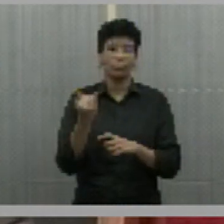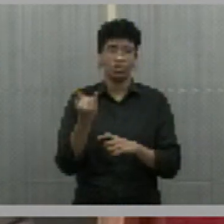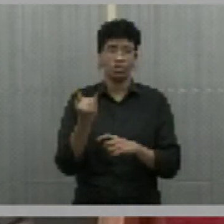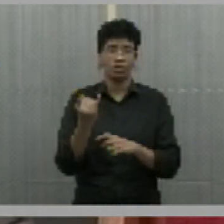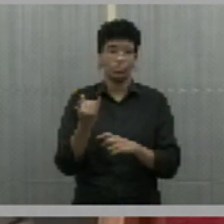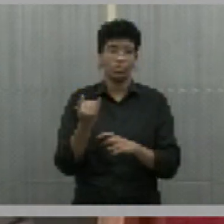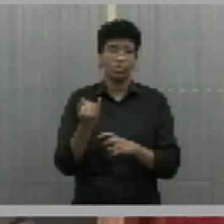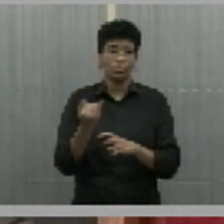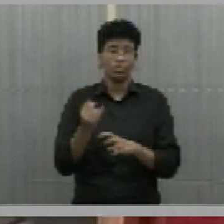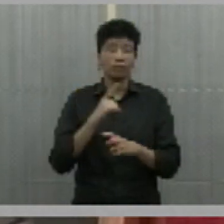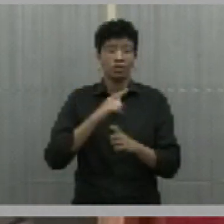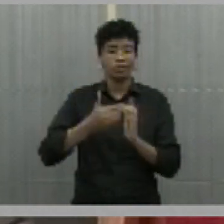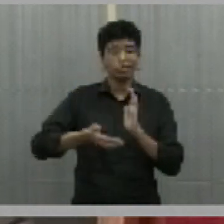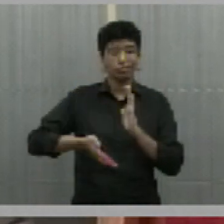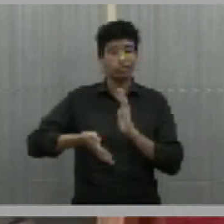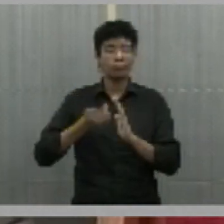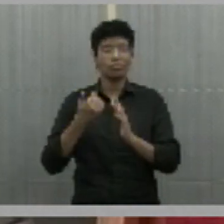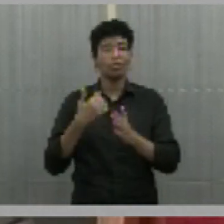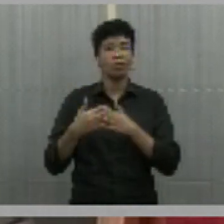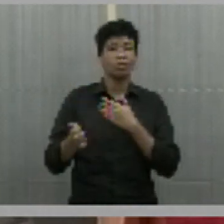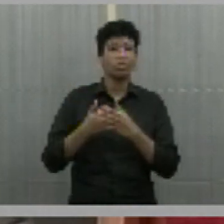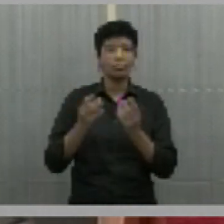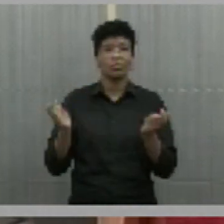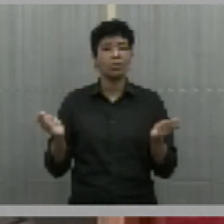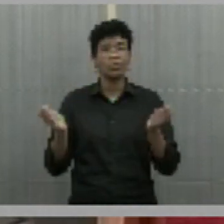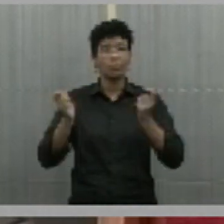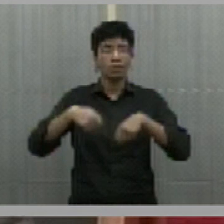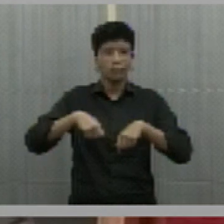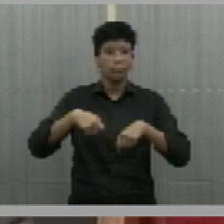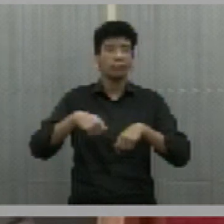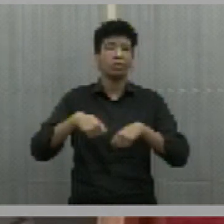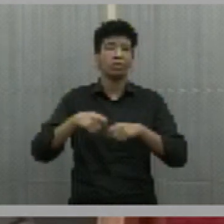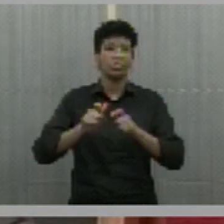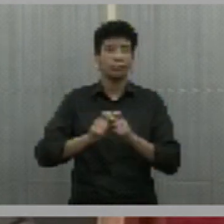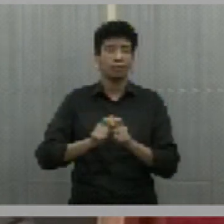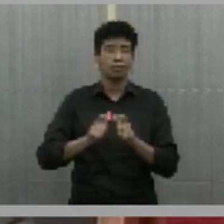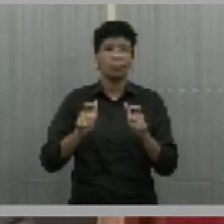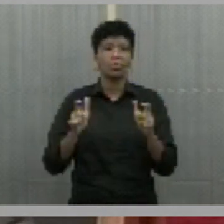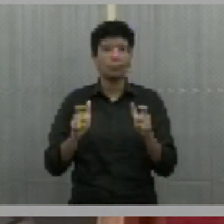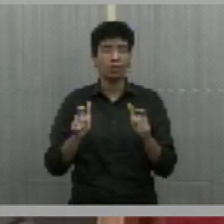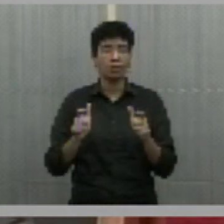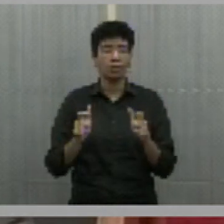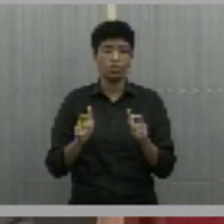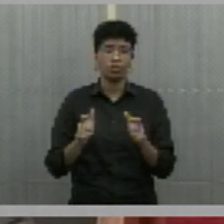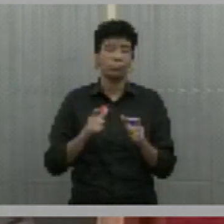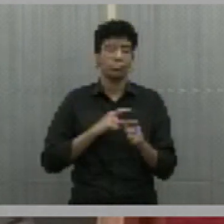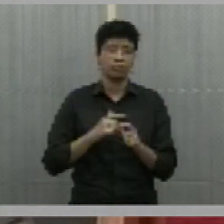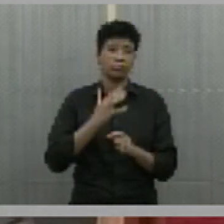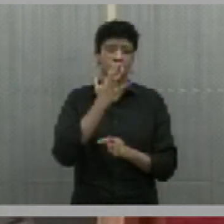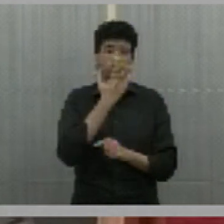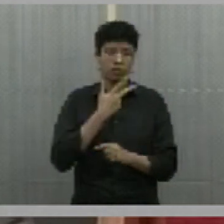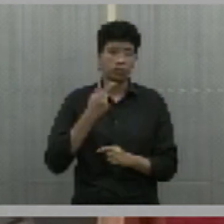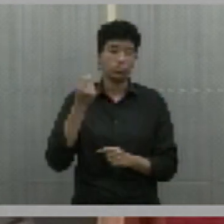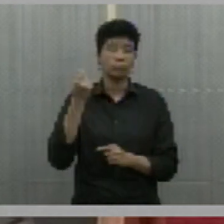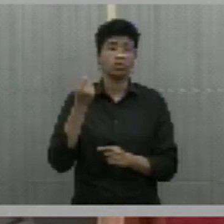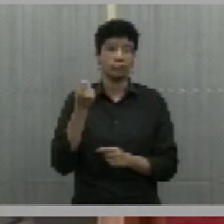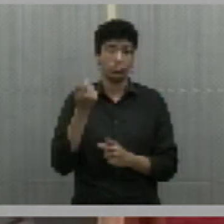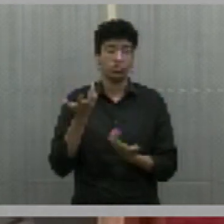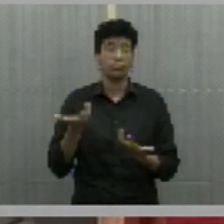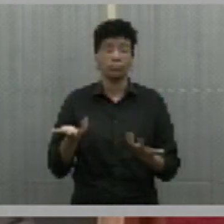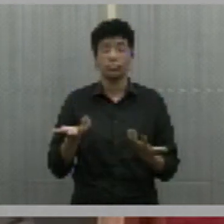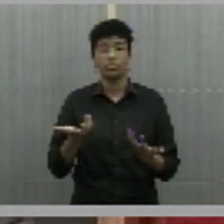e tirar qualquer possibilidade de aumento do servidor mais qualificado. então o apelo aqui,